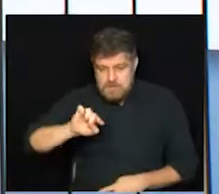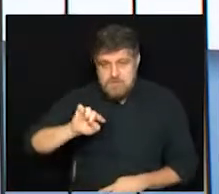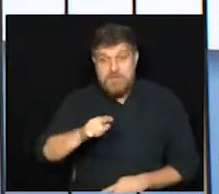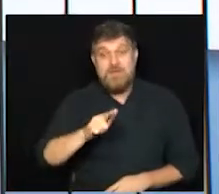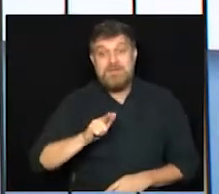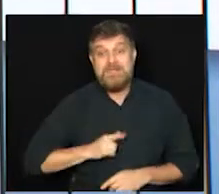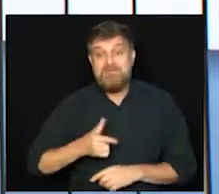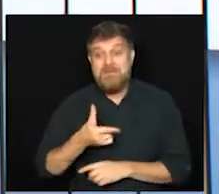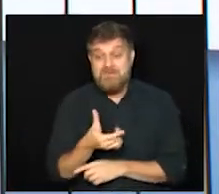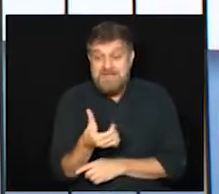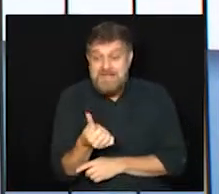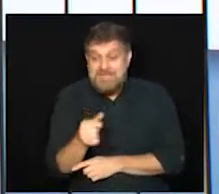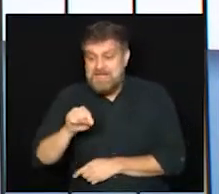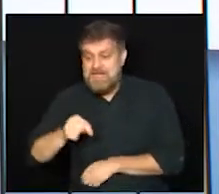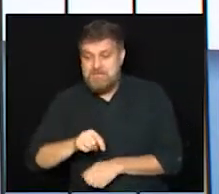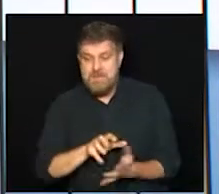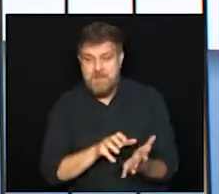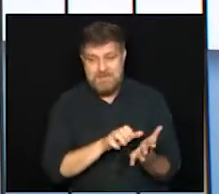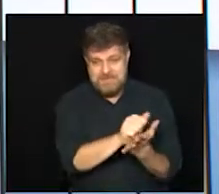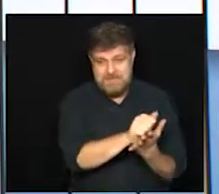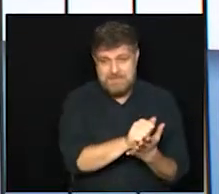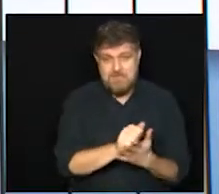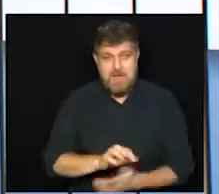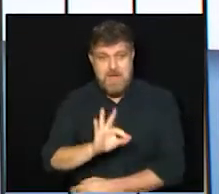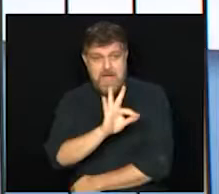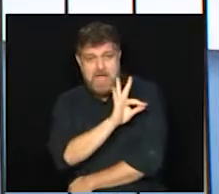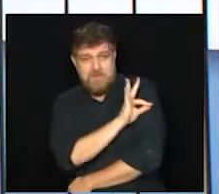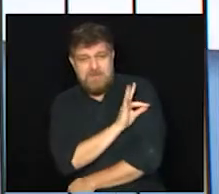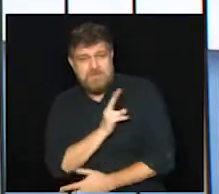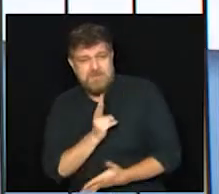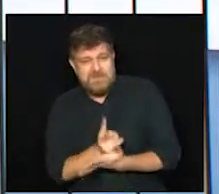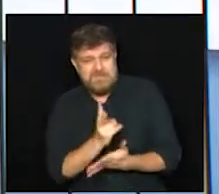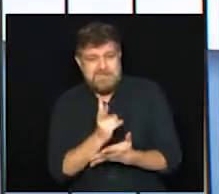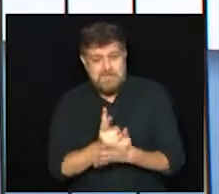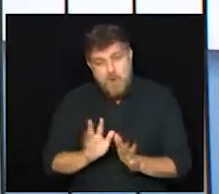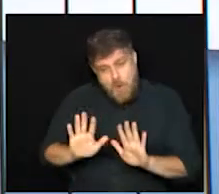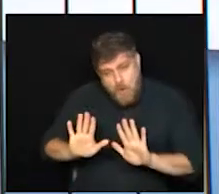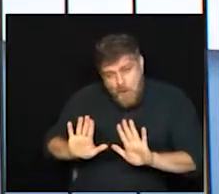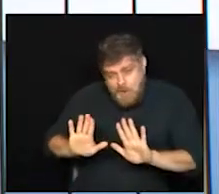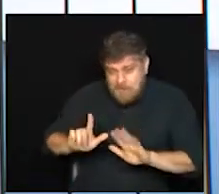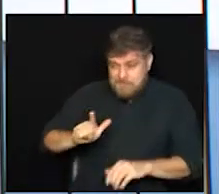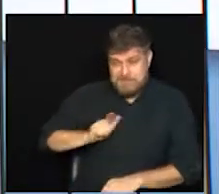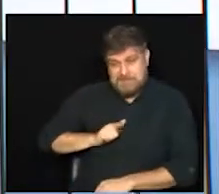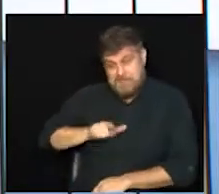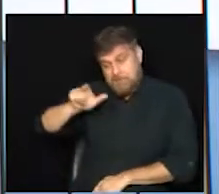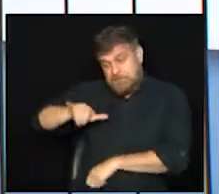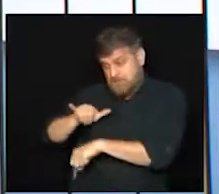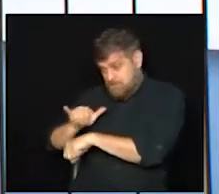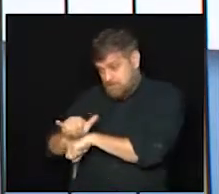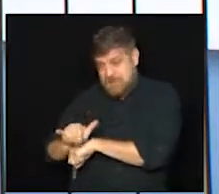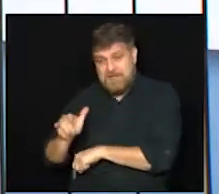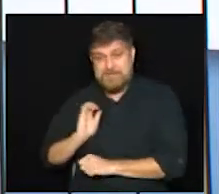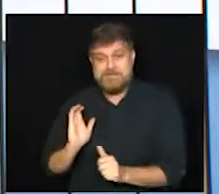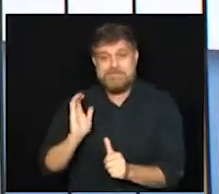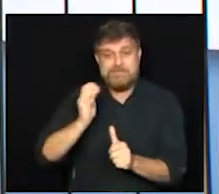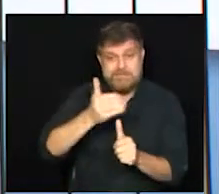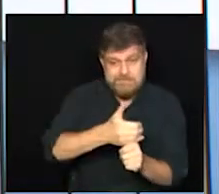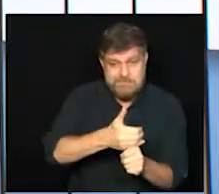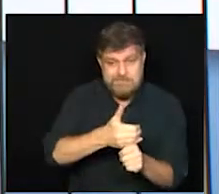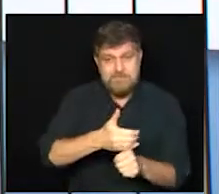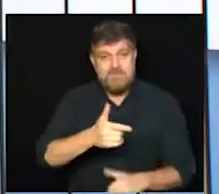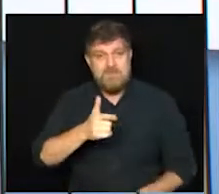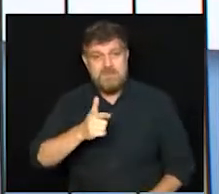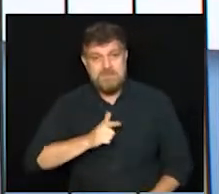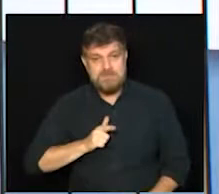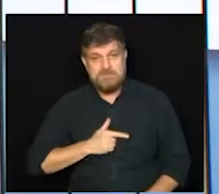26 mil inscritos. E sempre a Prefeitura, ela faz esse, olha, as pessoas que vão faltar, então tinha esses 20 mil.